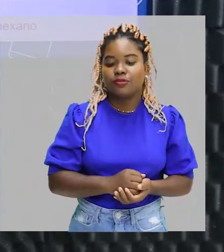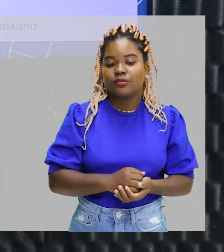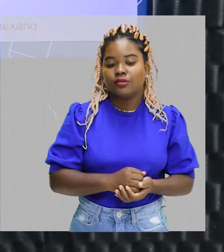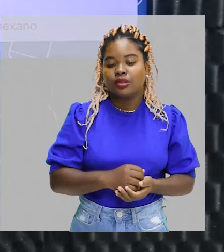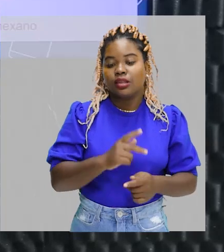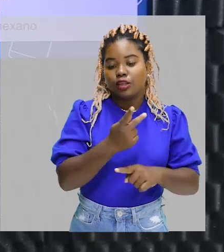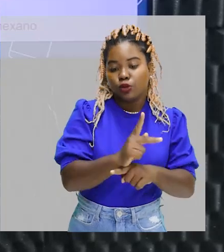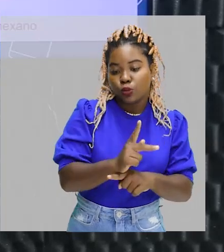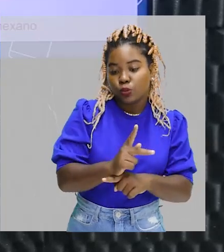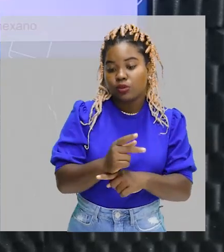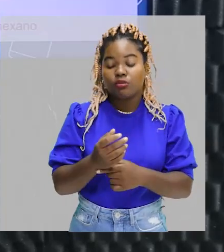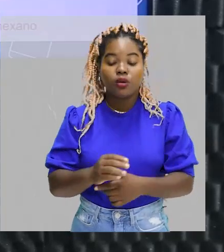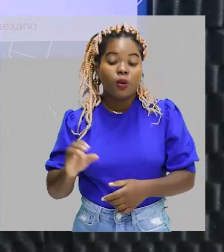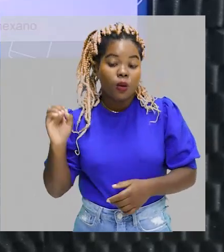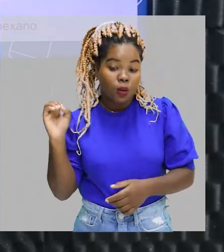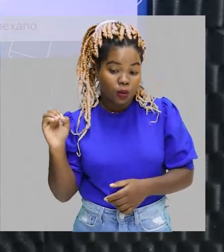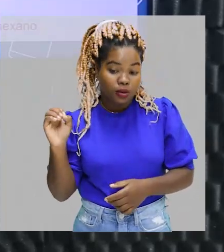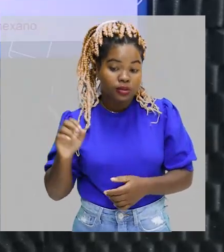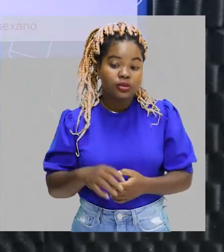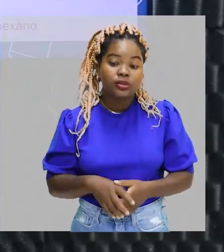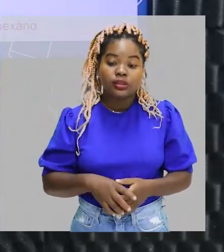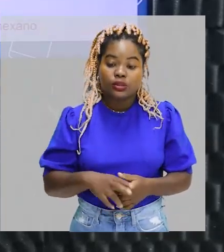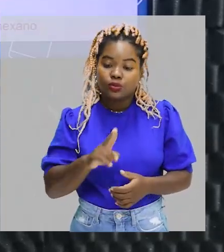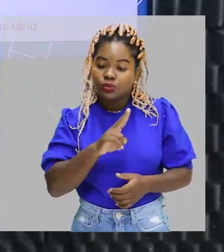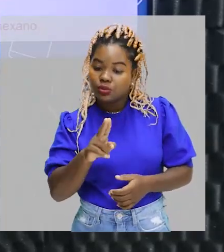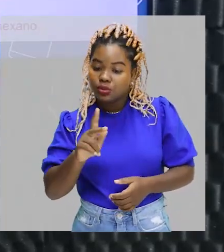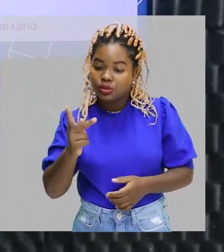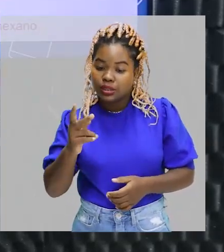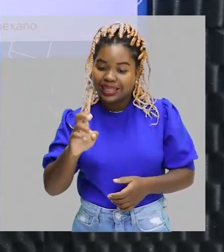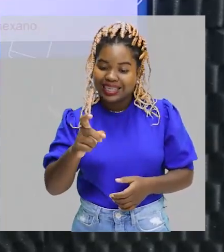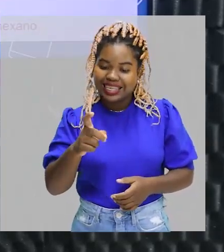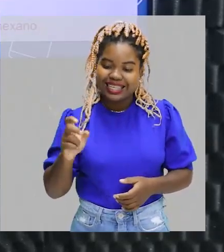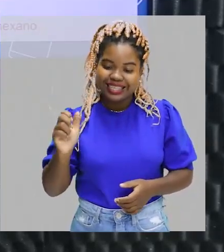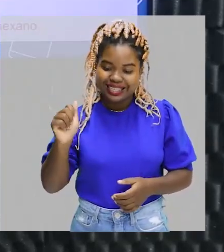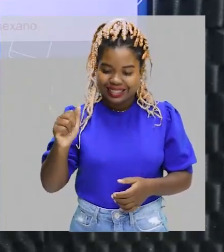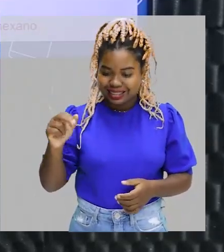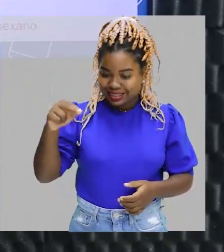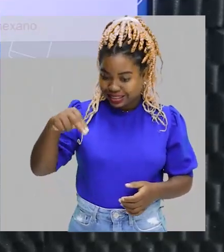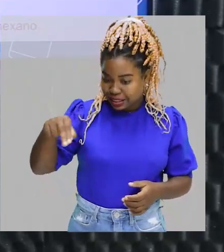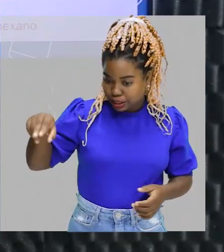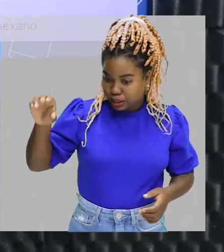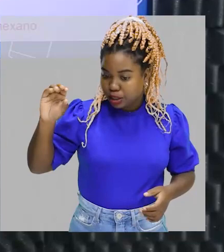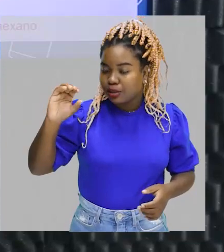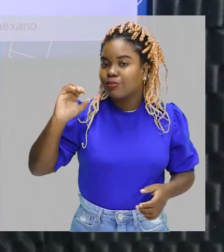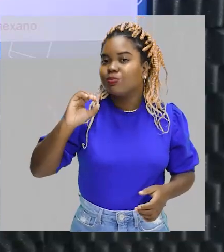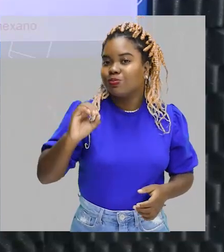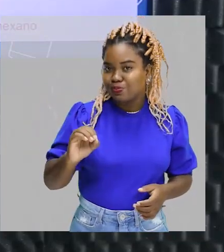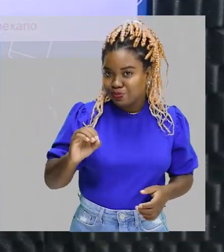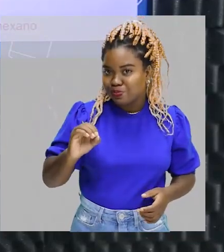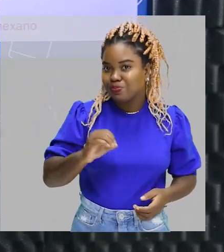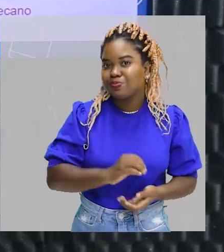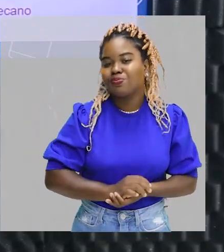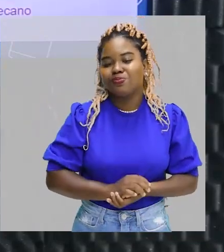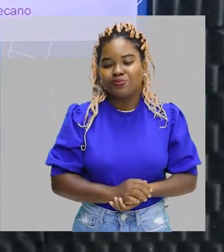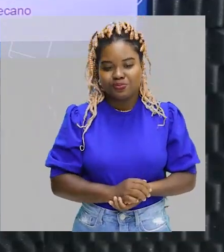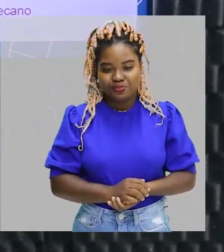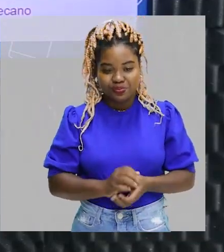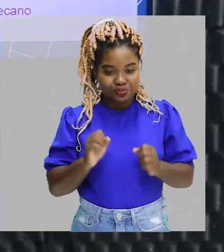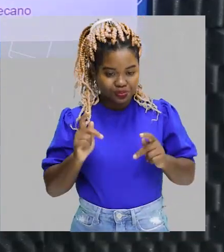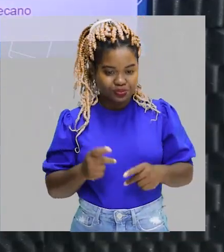é um hidrocarboneto. Terminação O. Então, vou ter a terminação, vou ter o nome HEXANO.